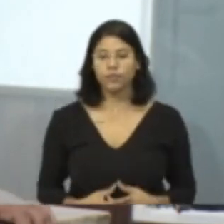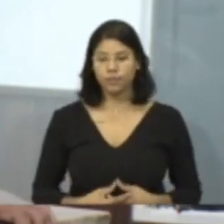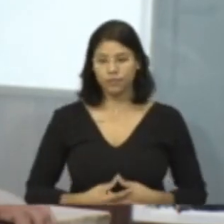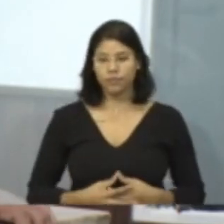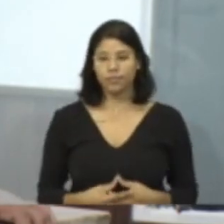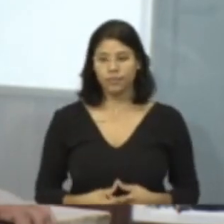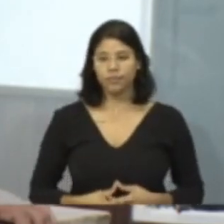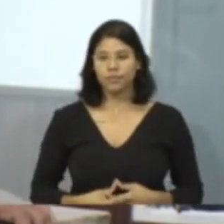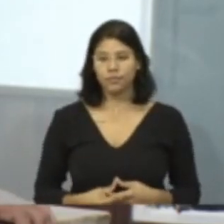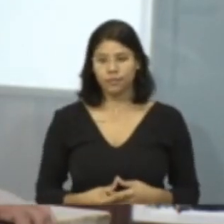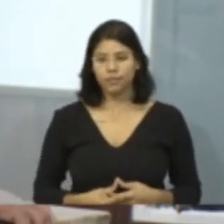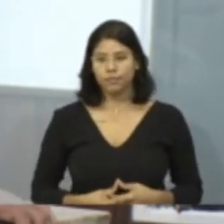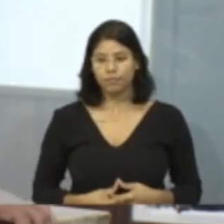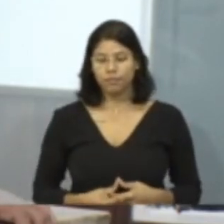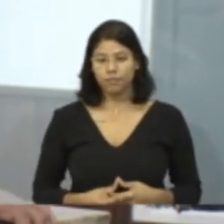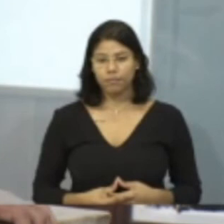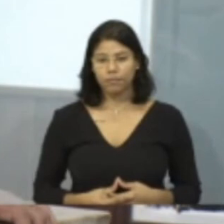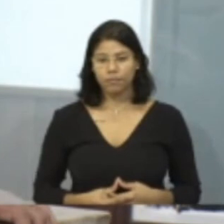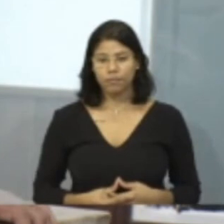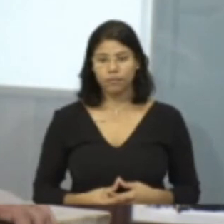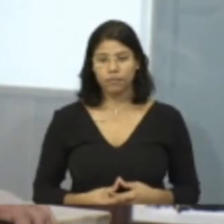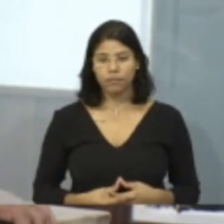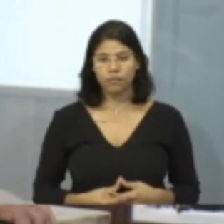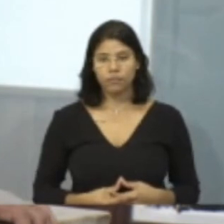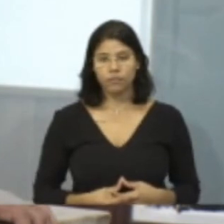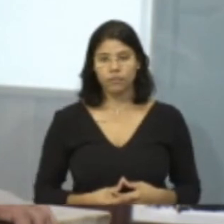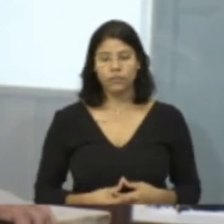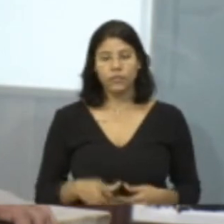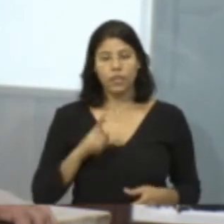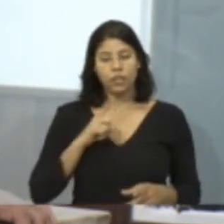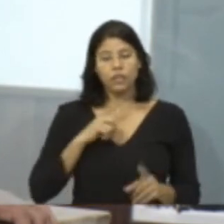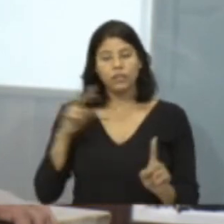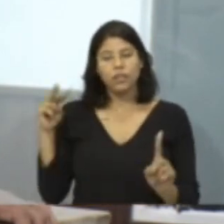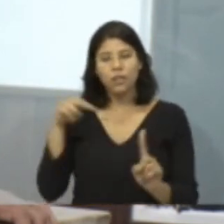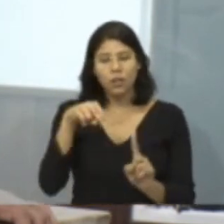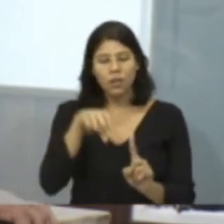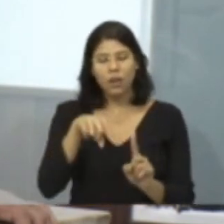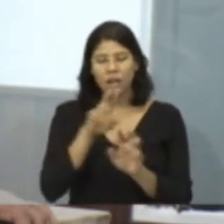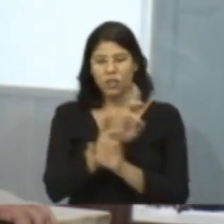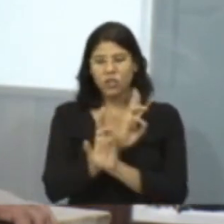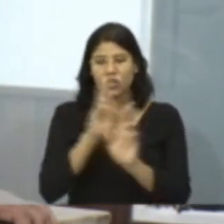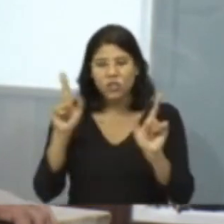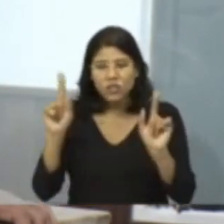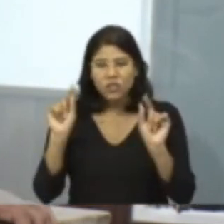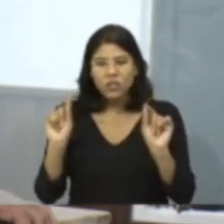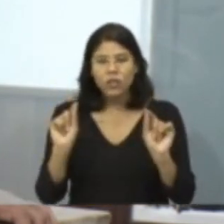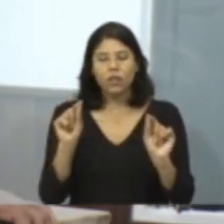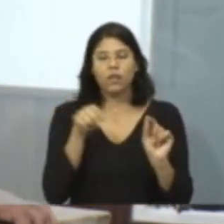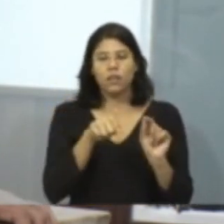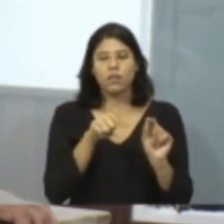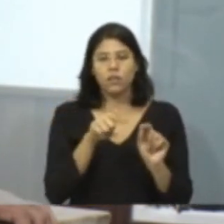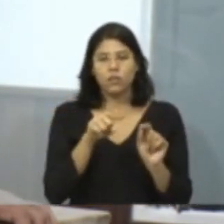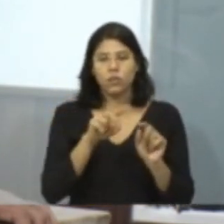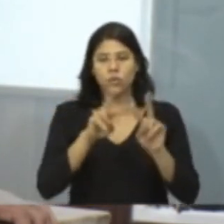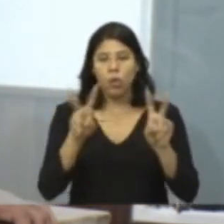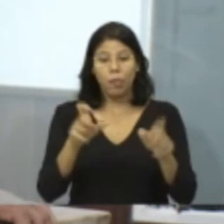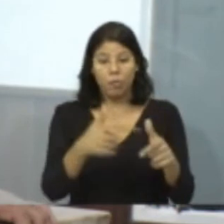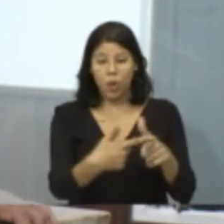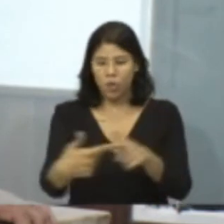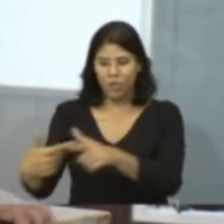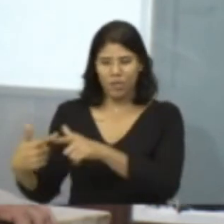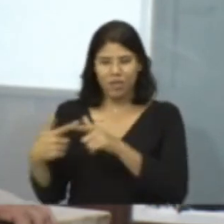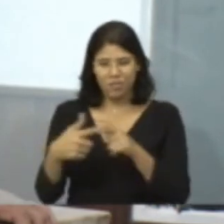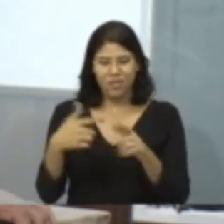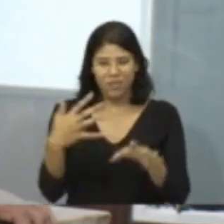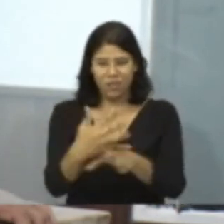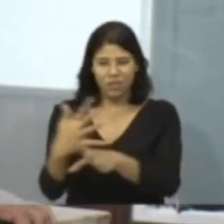possível a olhar com um olhar diferenciado os problemas da nossa cidade e poder enfrentar esses problemas